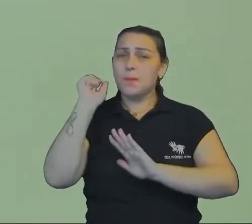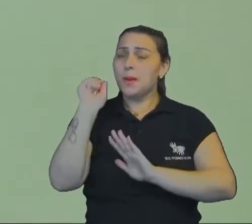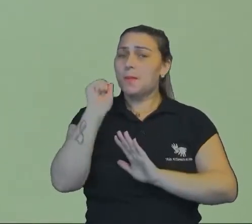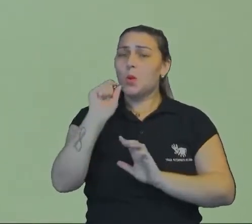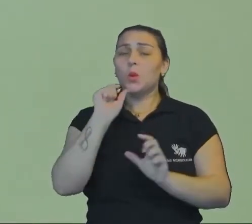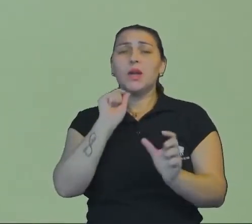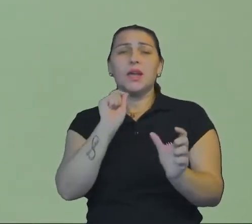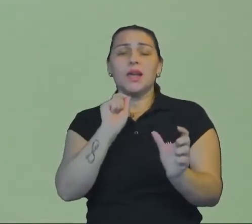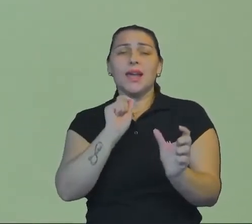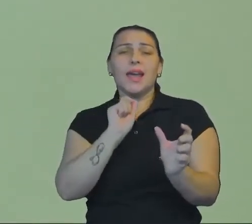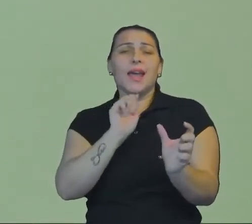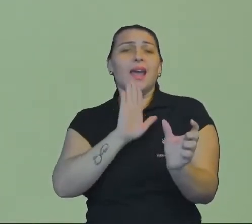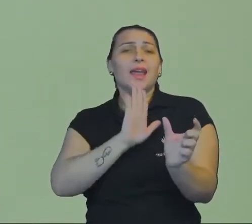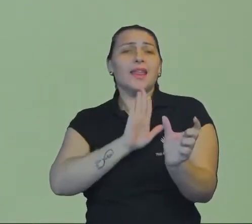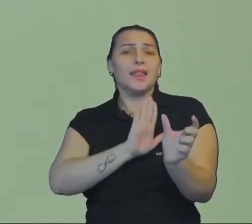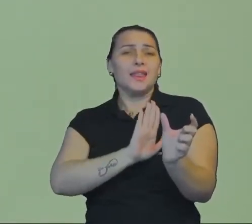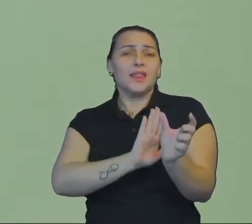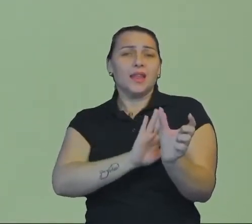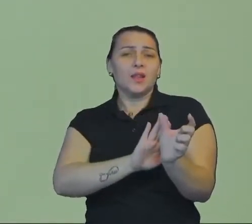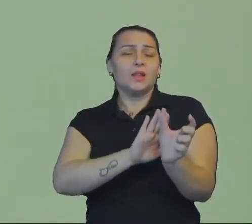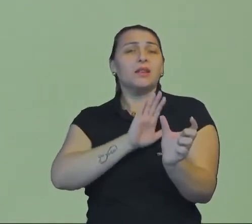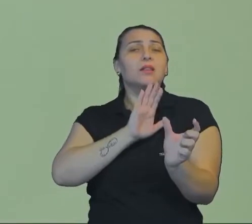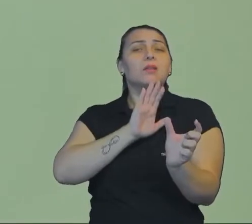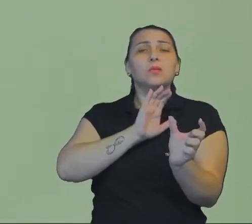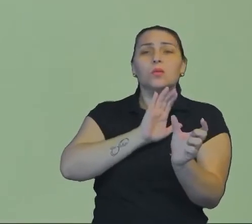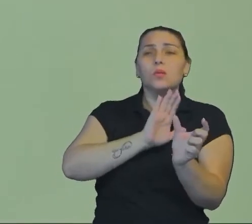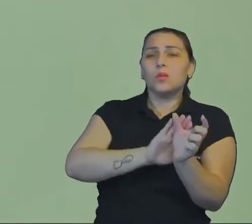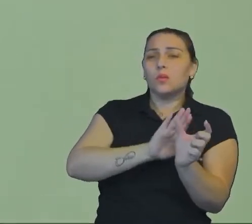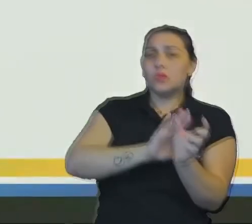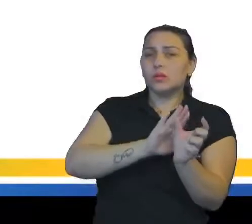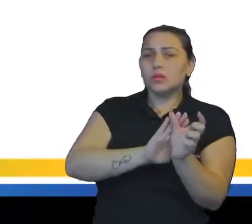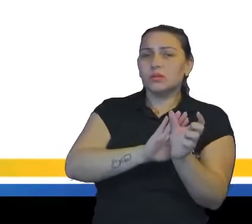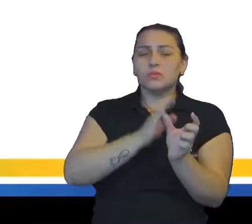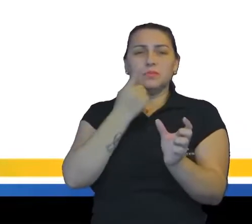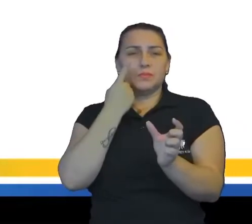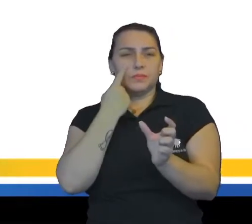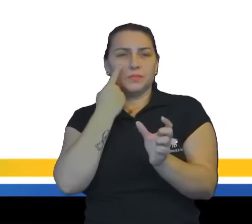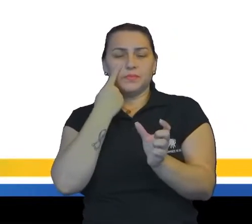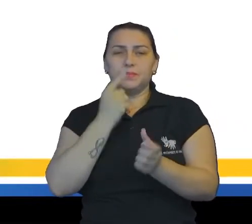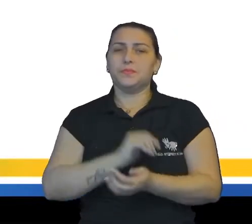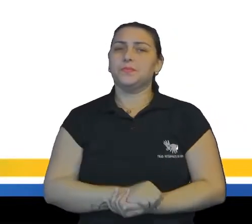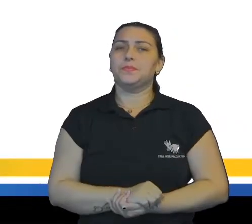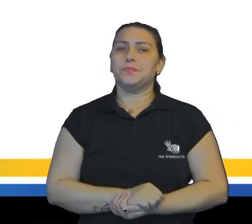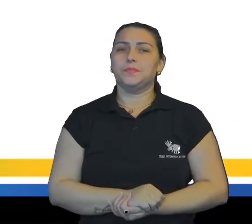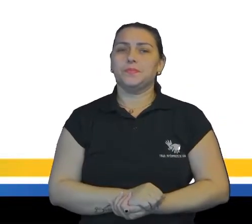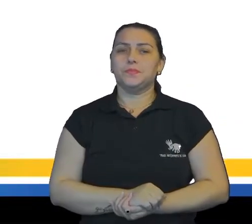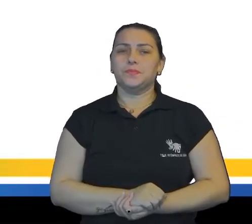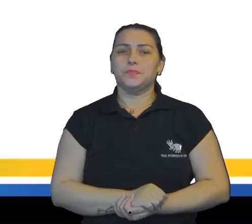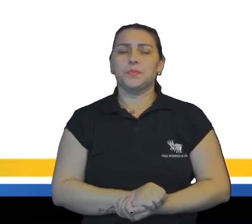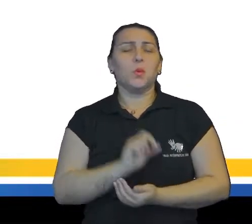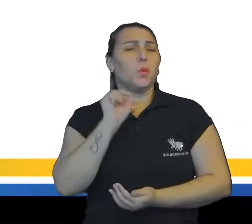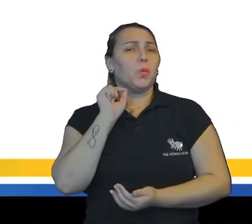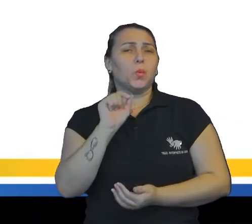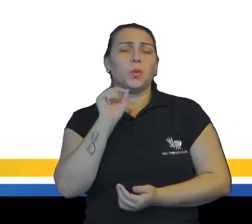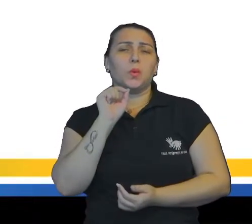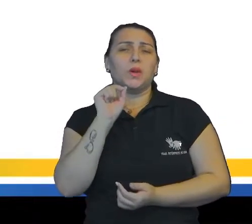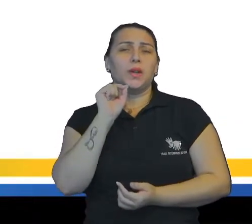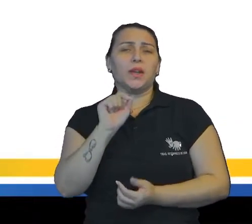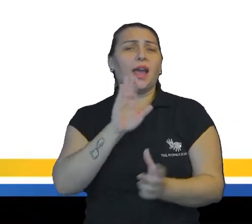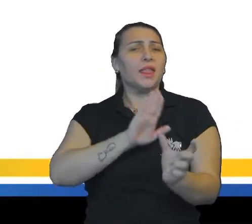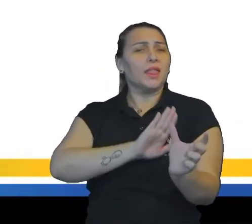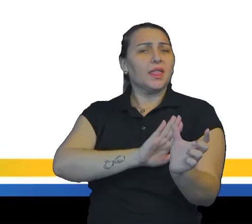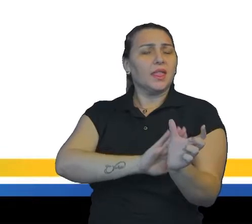que é denotação e conotação. Vamos observar então. Vamos lá então. O que é denotação?